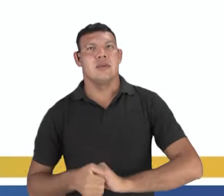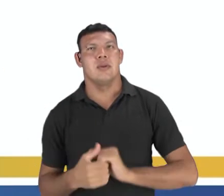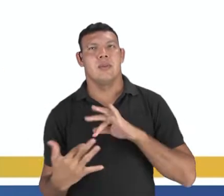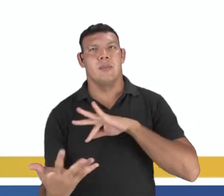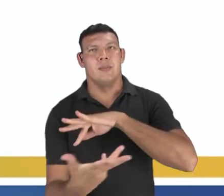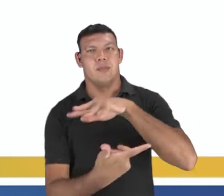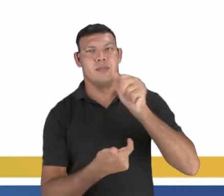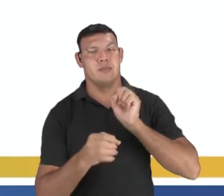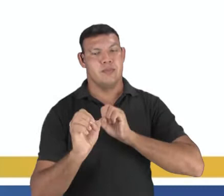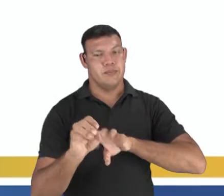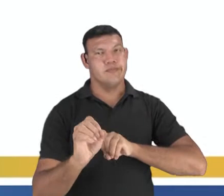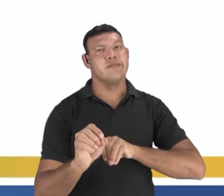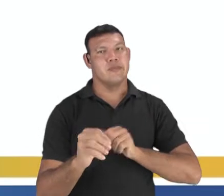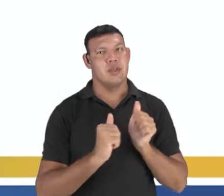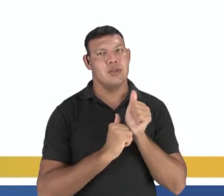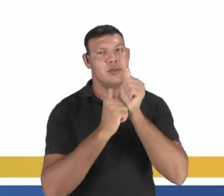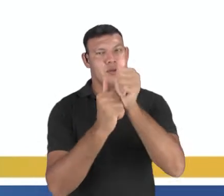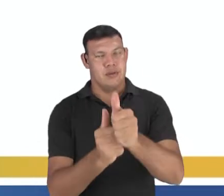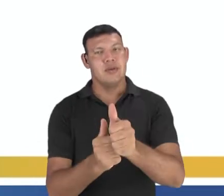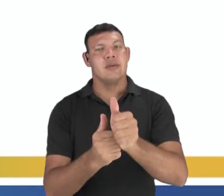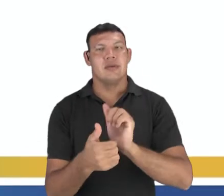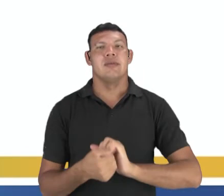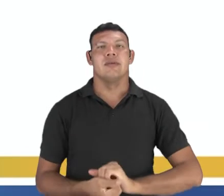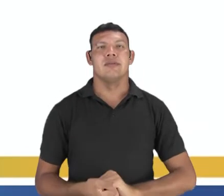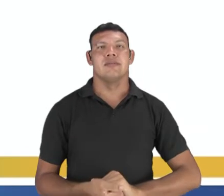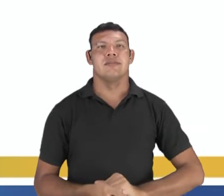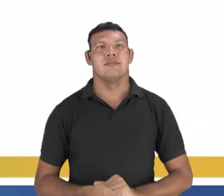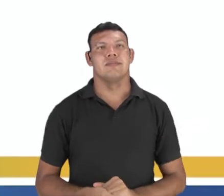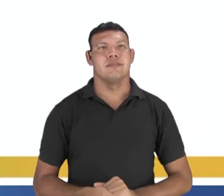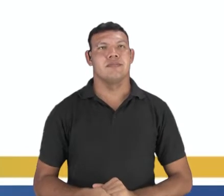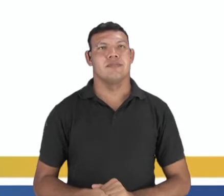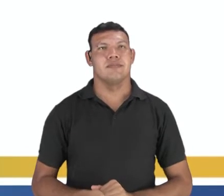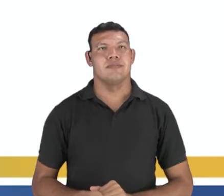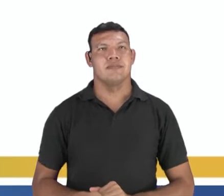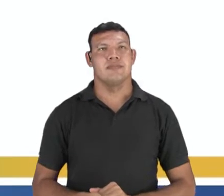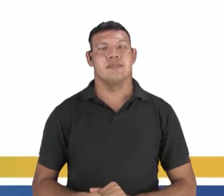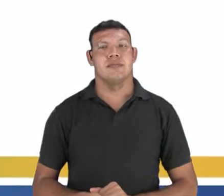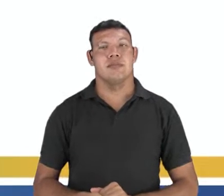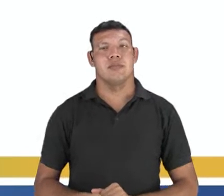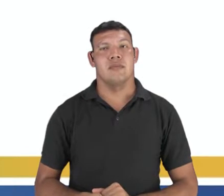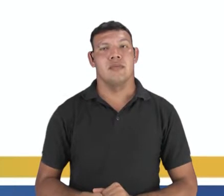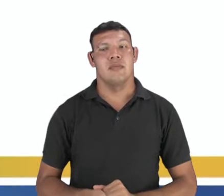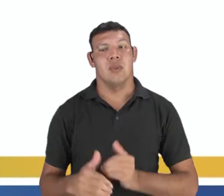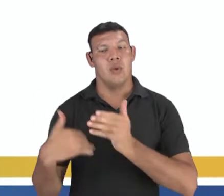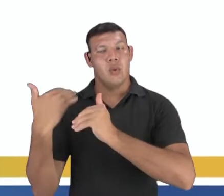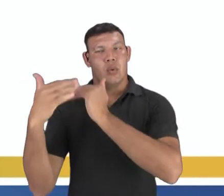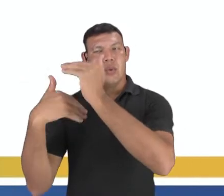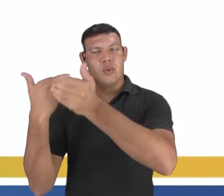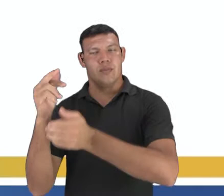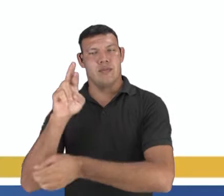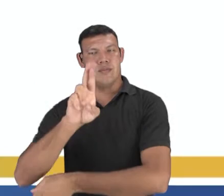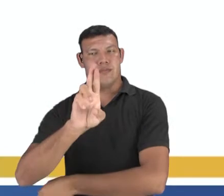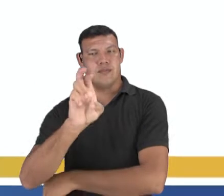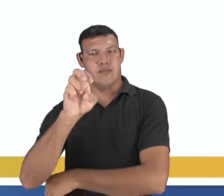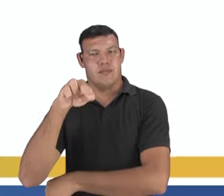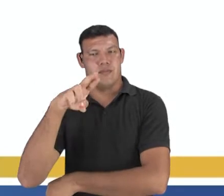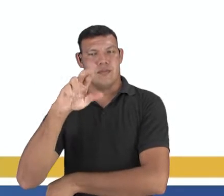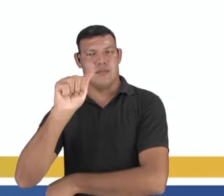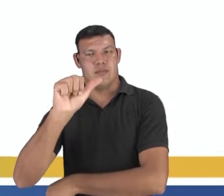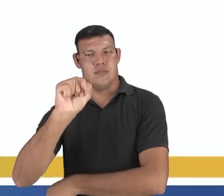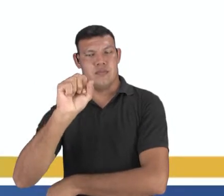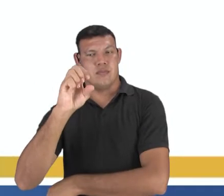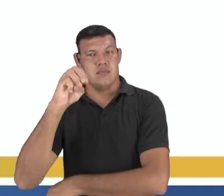.br e lá você pode acompanhar a história geral, origem da escrita. Os avanços do renascimento.